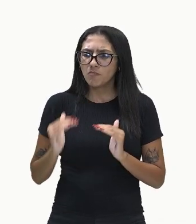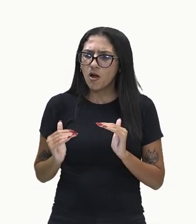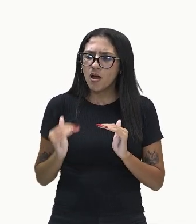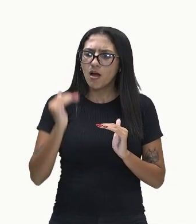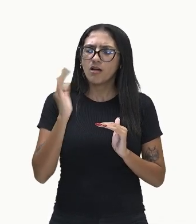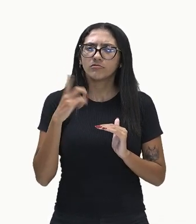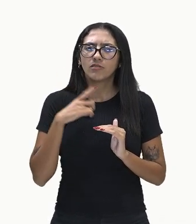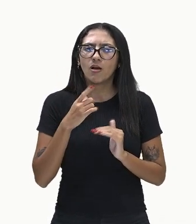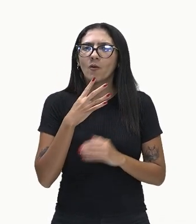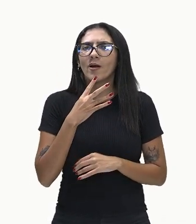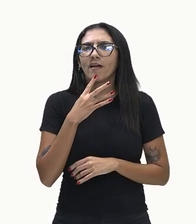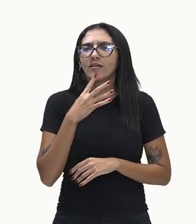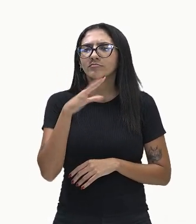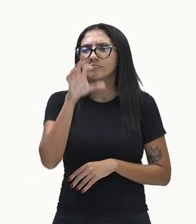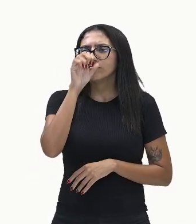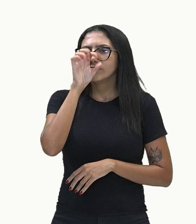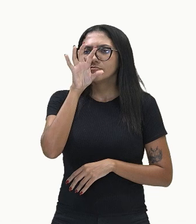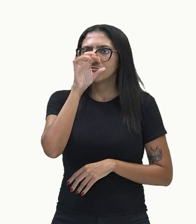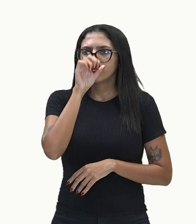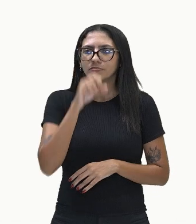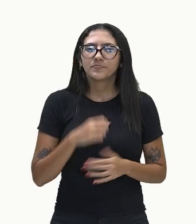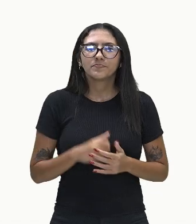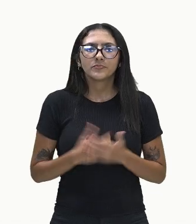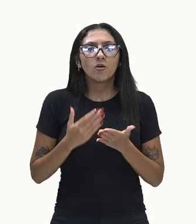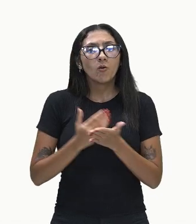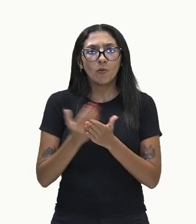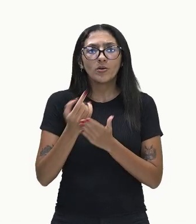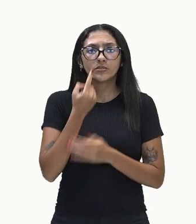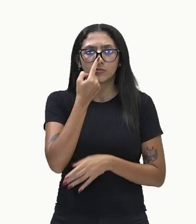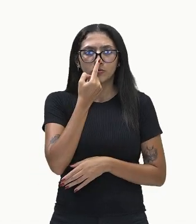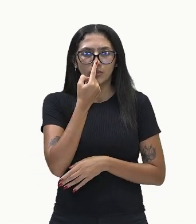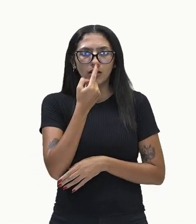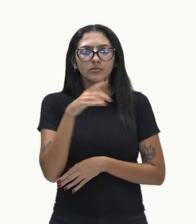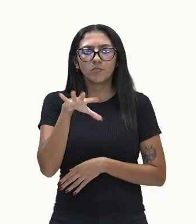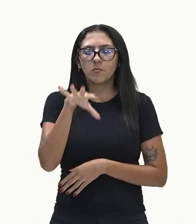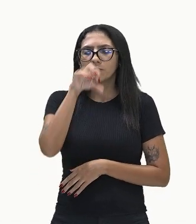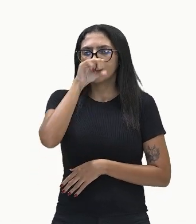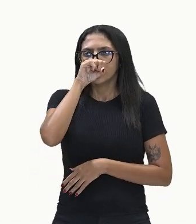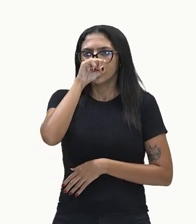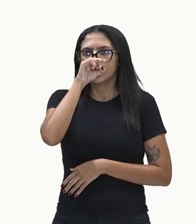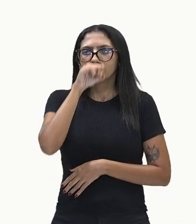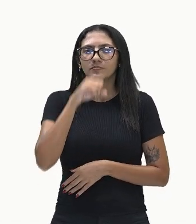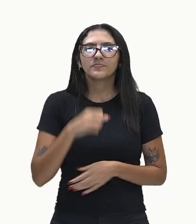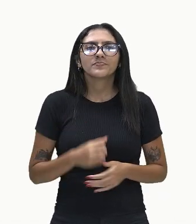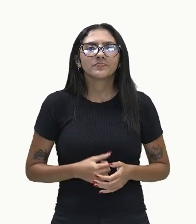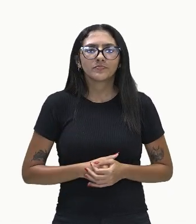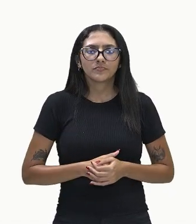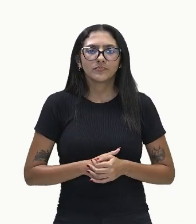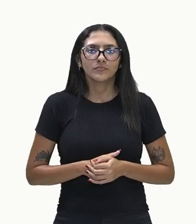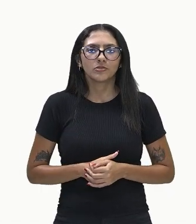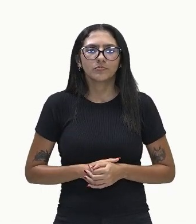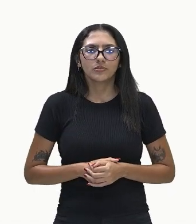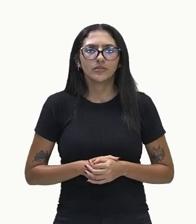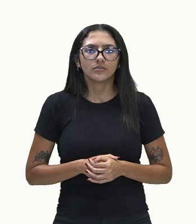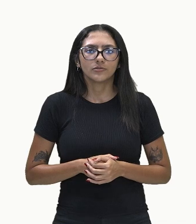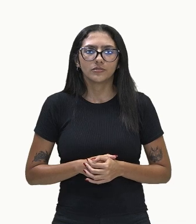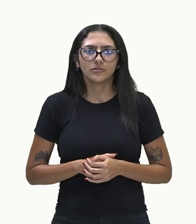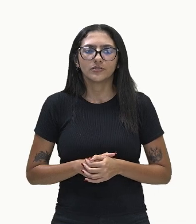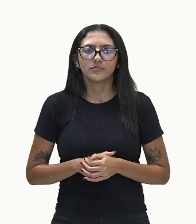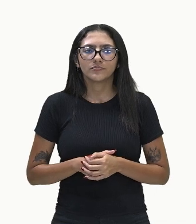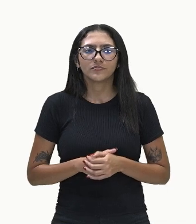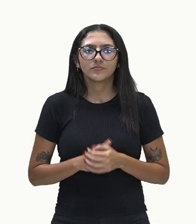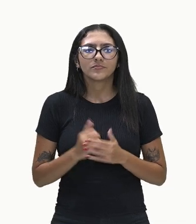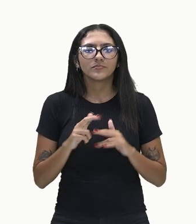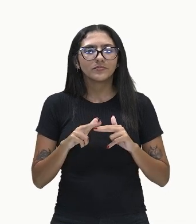isso. E ele começa no nosso nariz. Até por esse motivo, o nosso paladar está